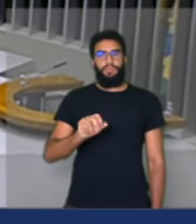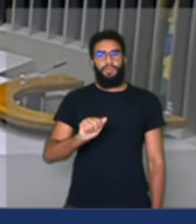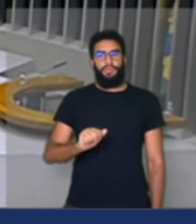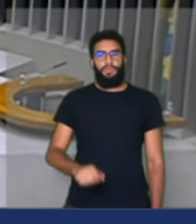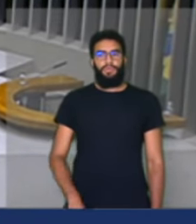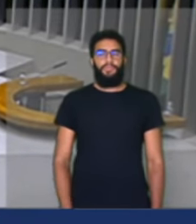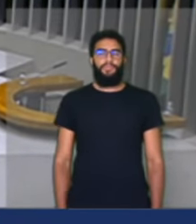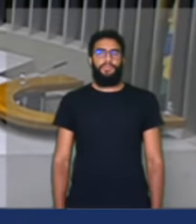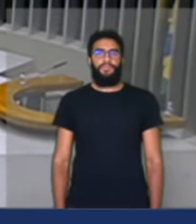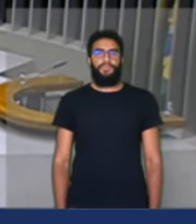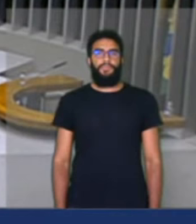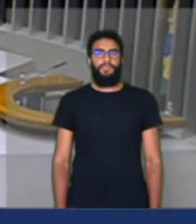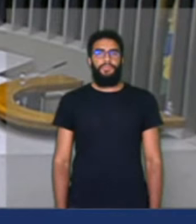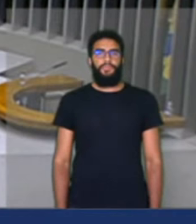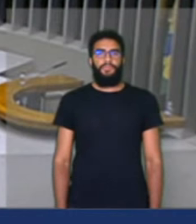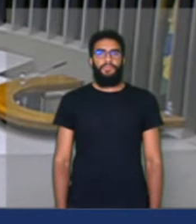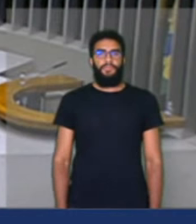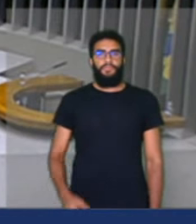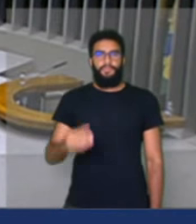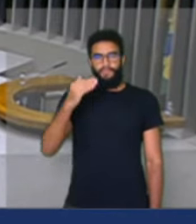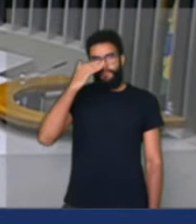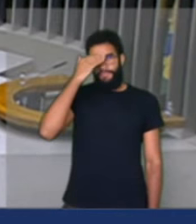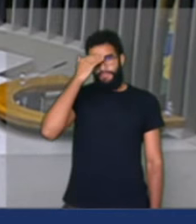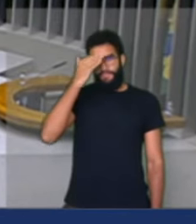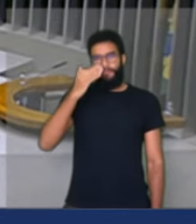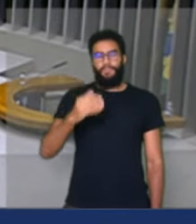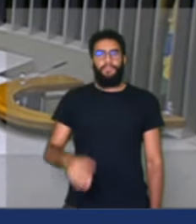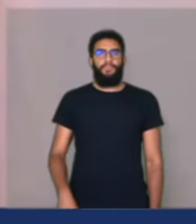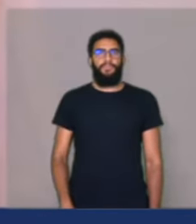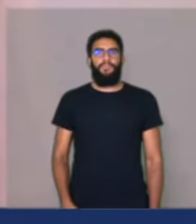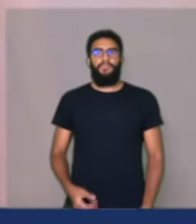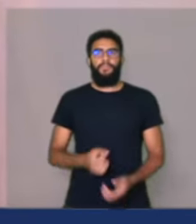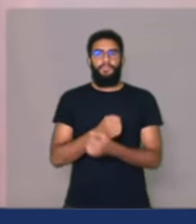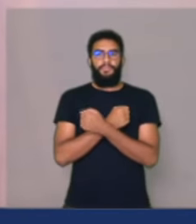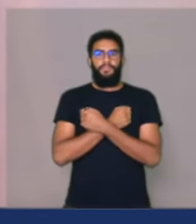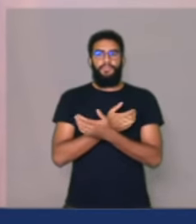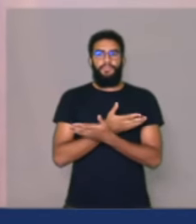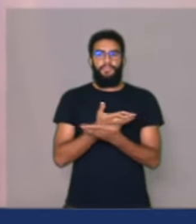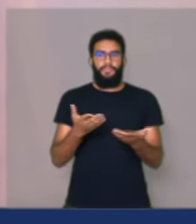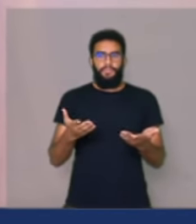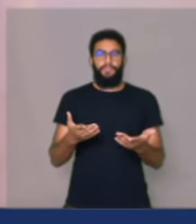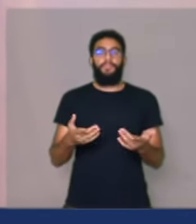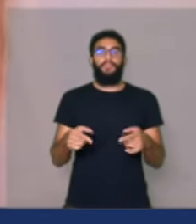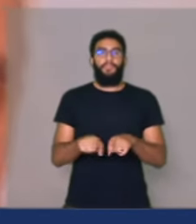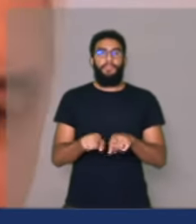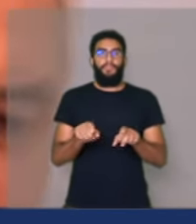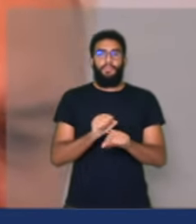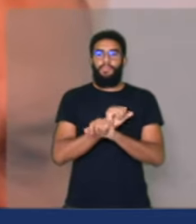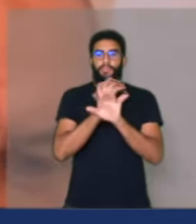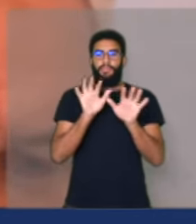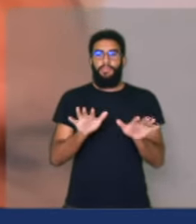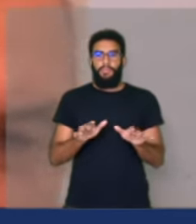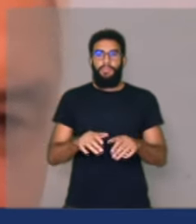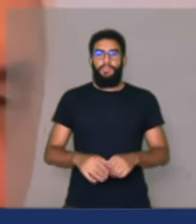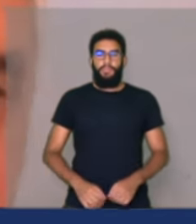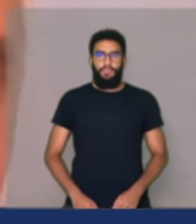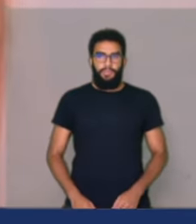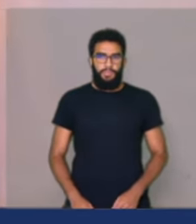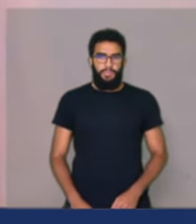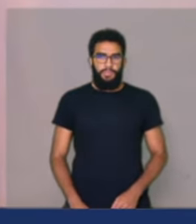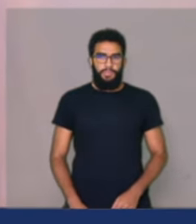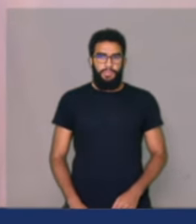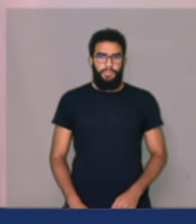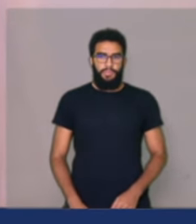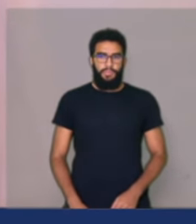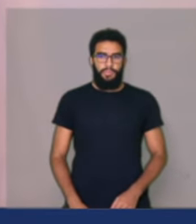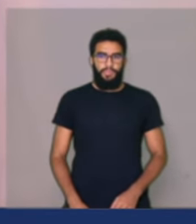Ok. Muito obrigado. Um forte abraço a todos. Eu gostaria de deixar claro que a gente solicita que as nossas